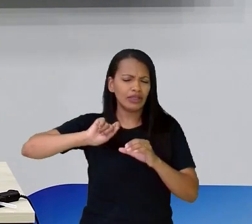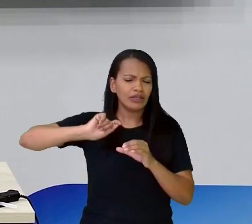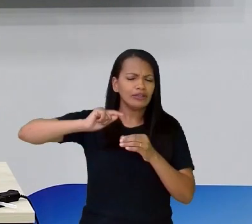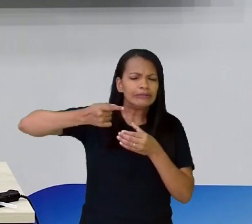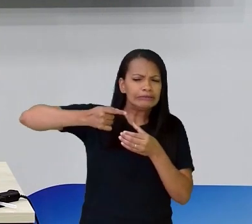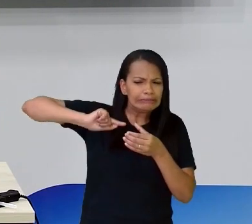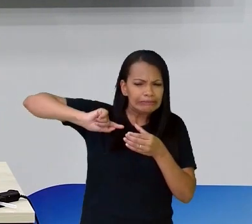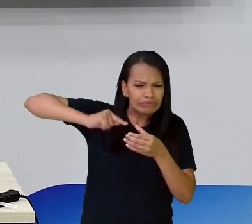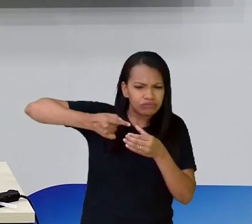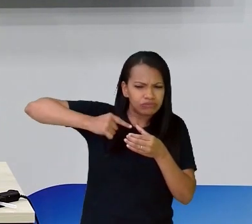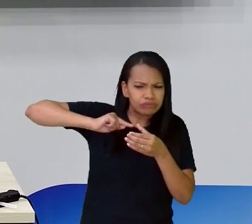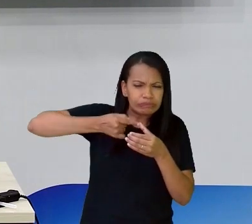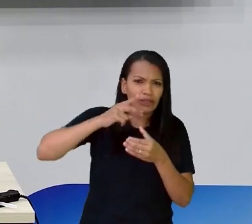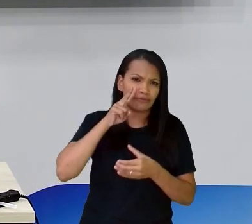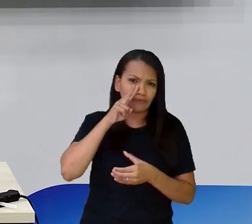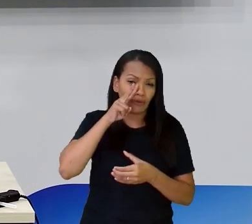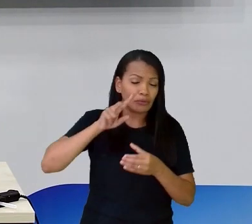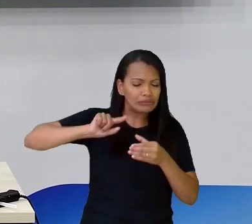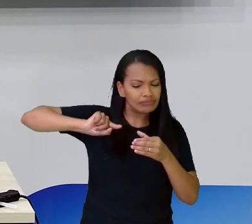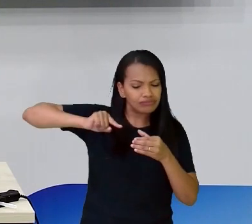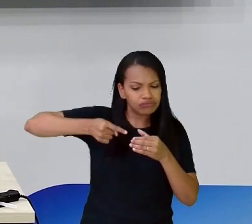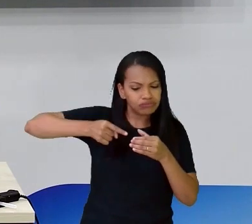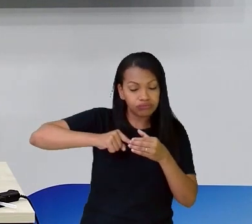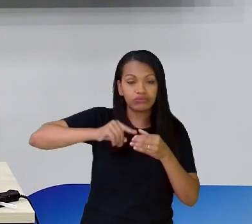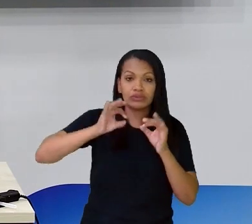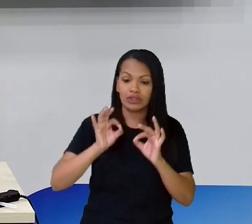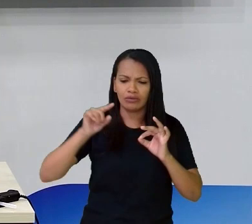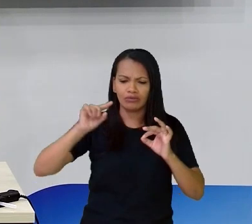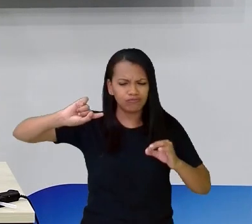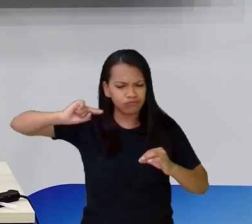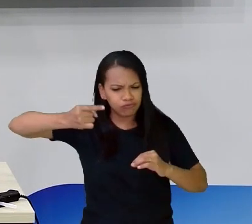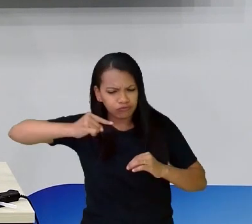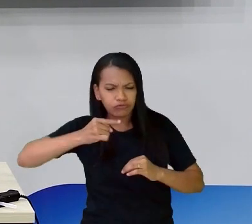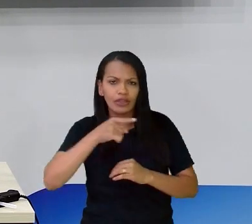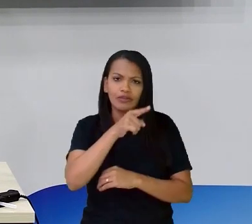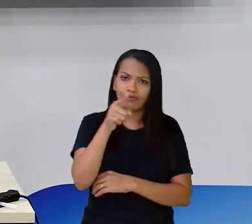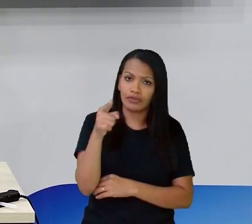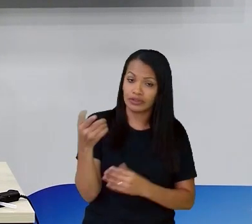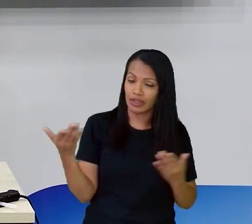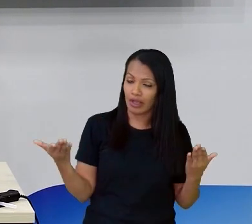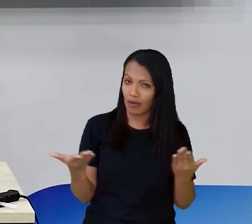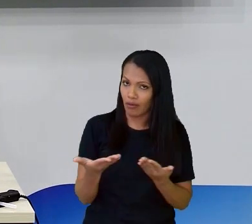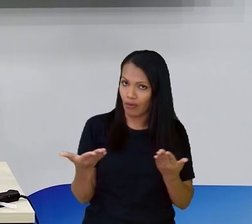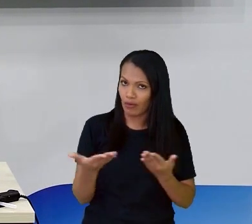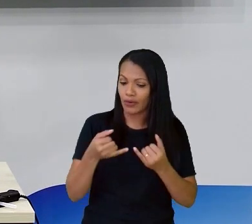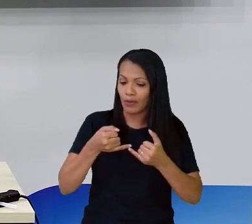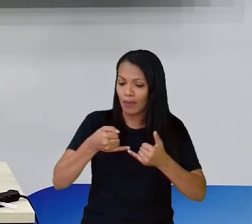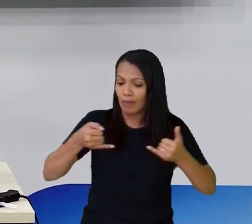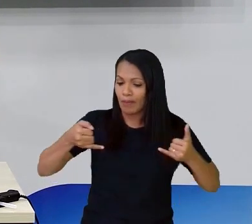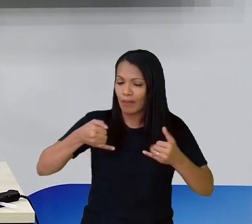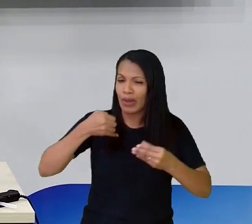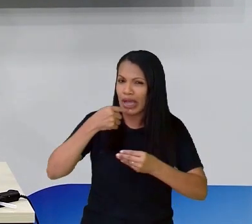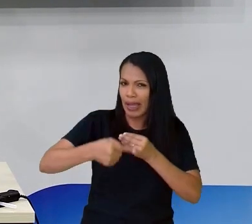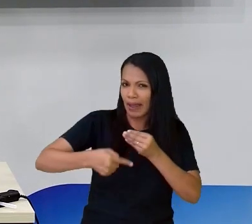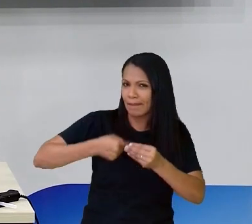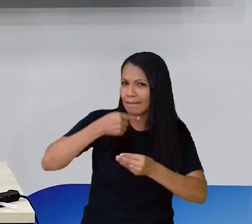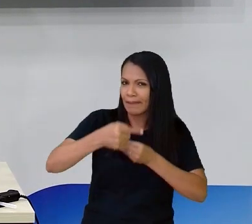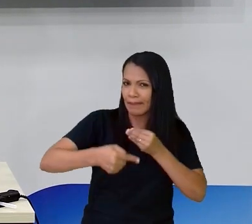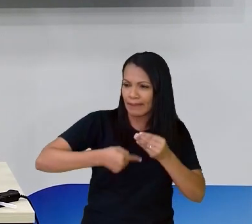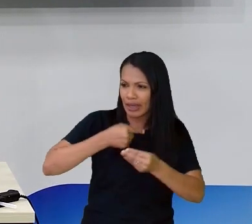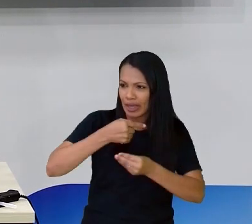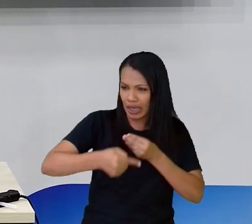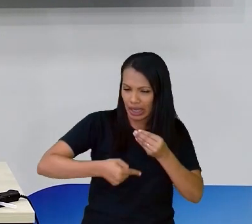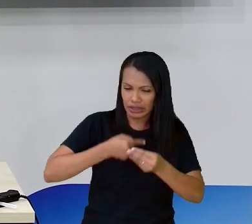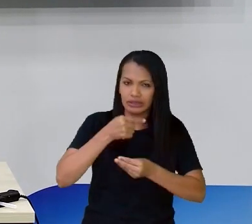um pouco Um pouco de força Pra poder perfurar Então você vai vir Com o seu barbante Vai cortar um